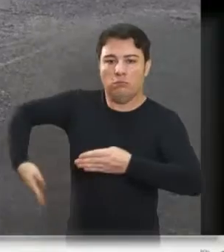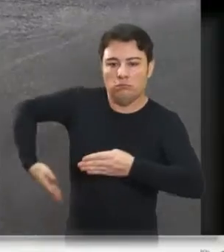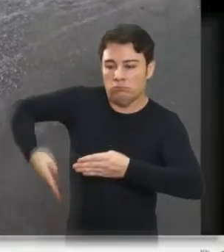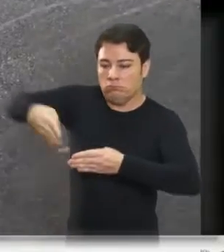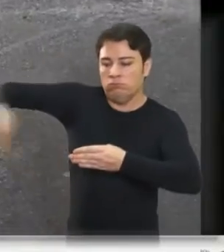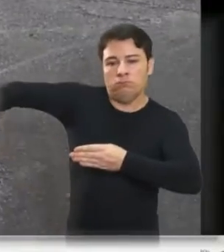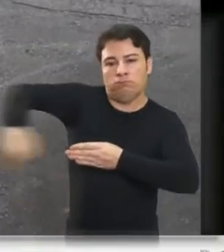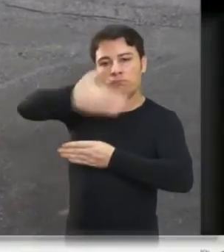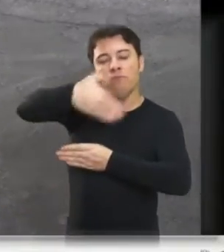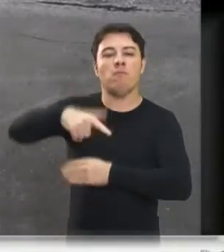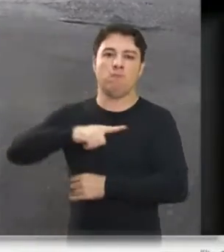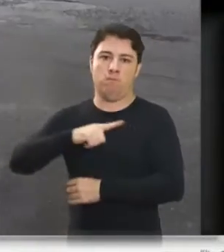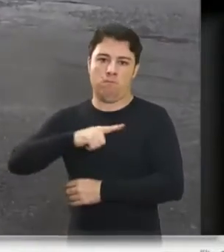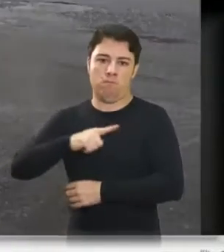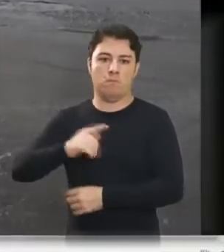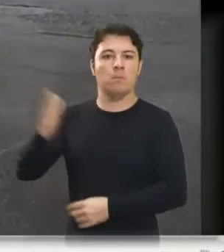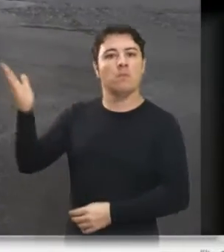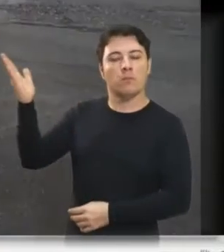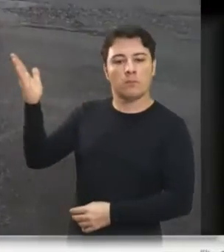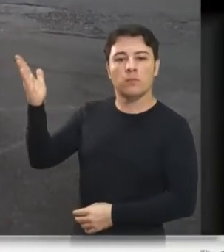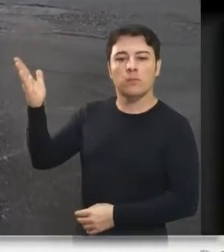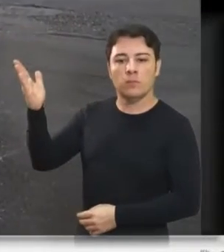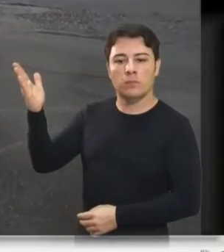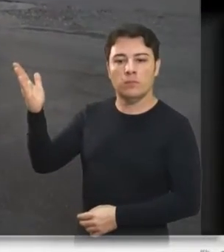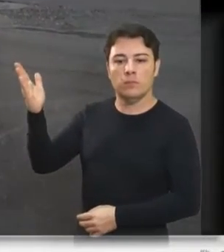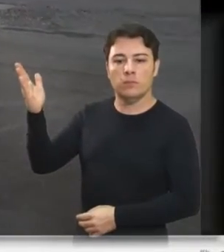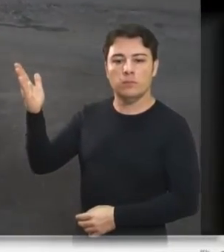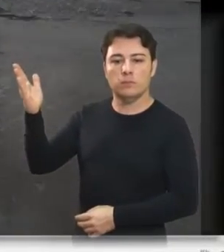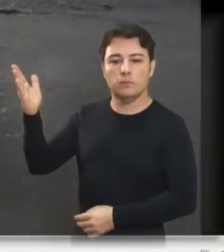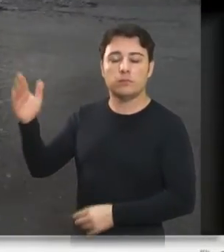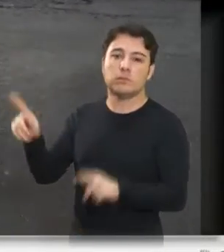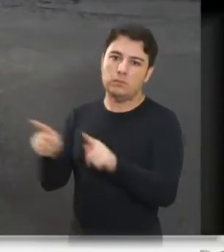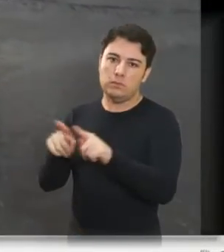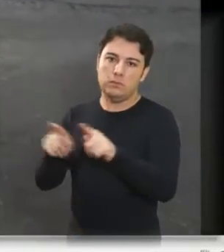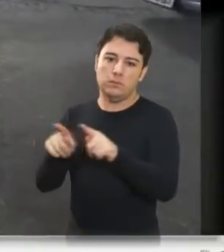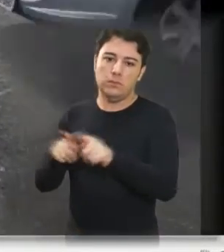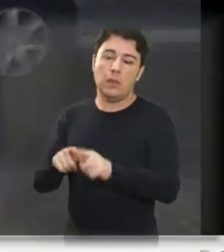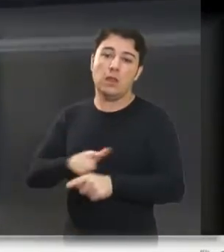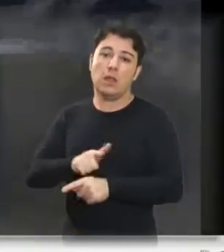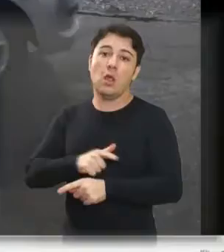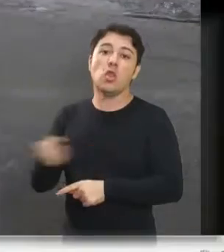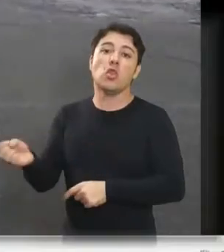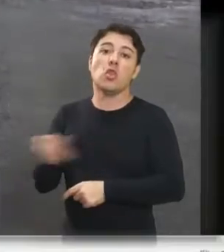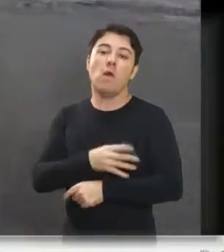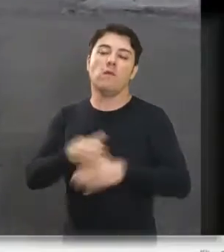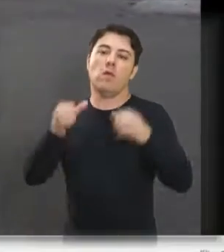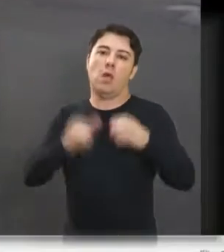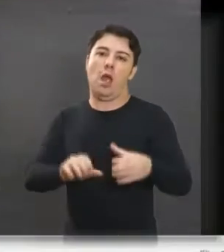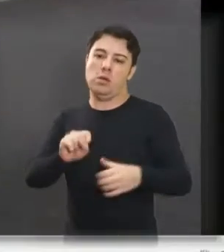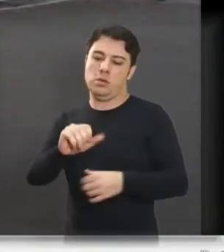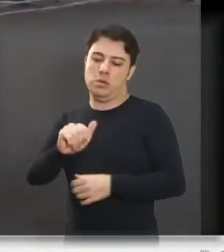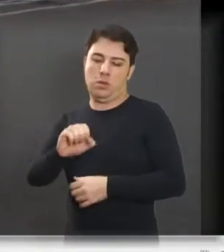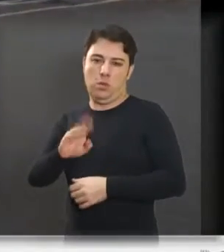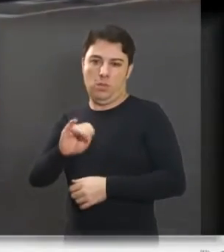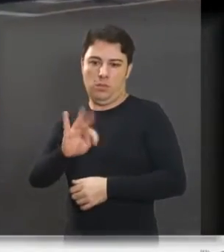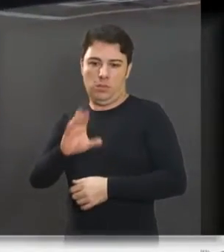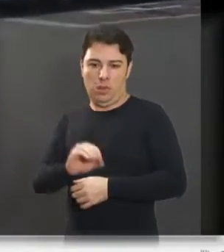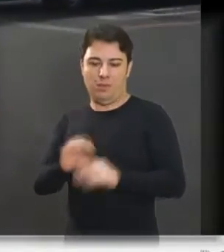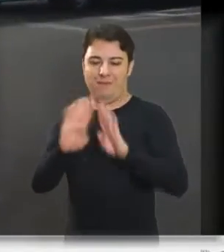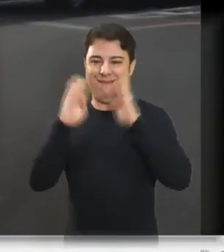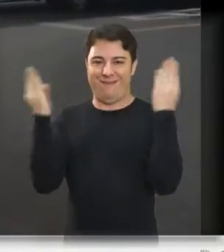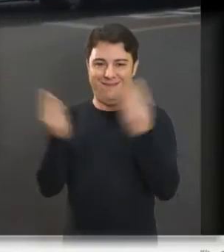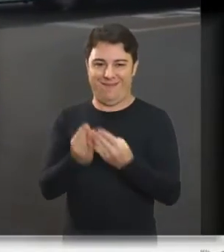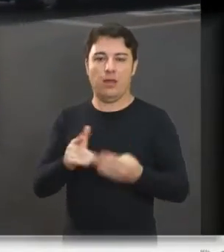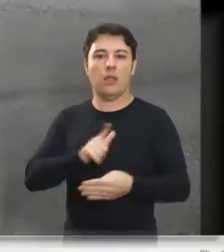Barbante Neto, com a Miguel Posse e o cruzamento do novo residencial São Bento. Ali, desde